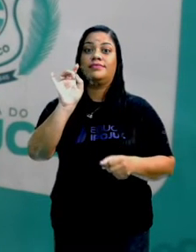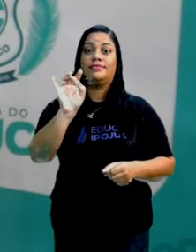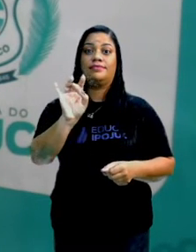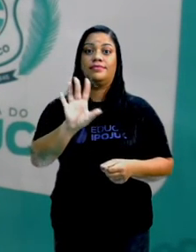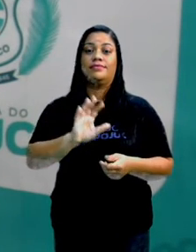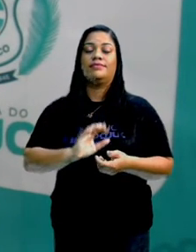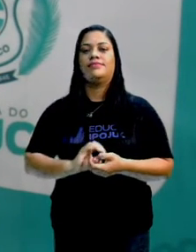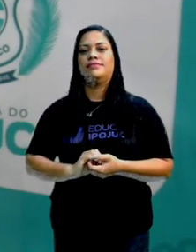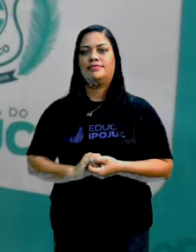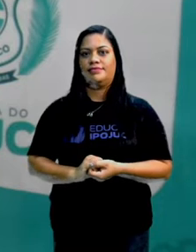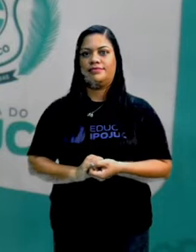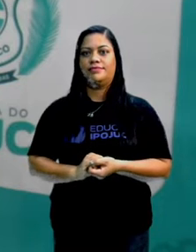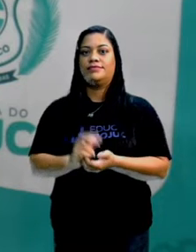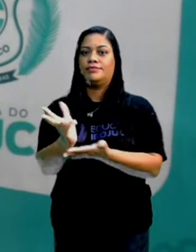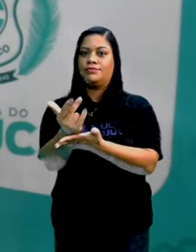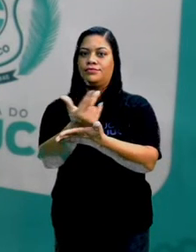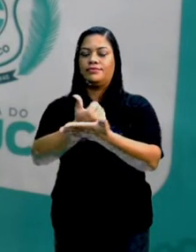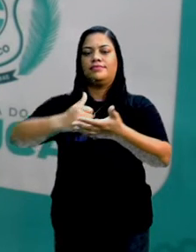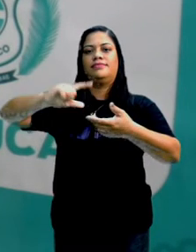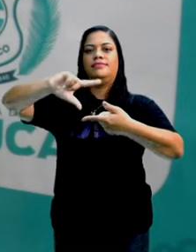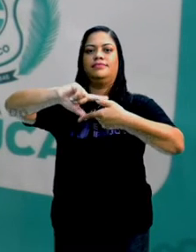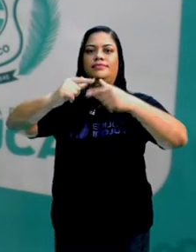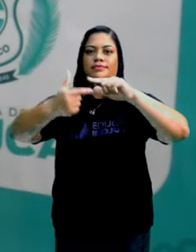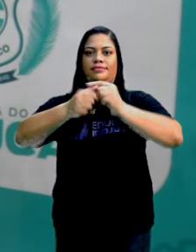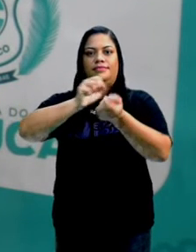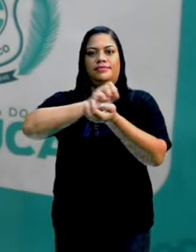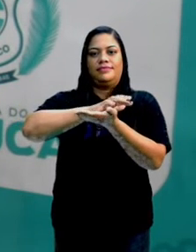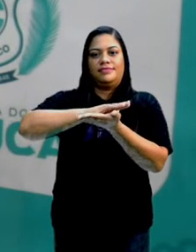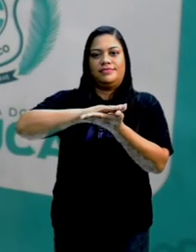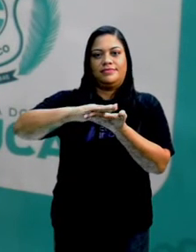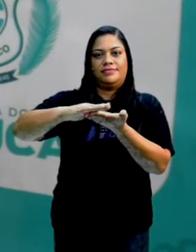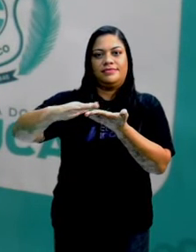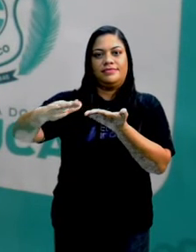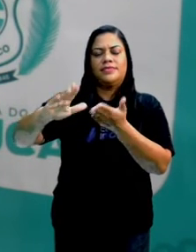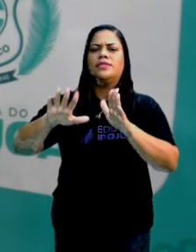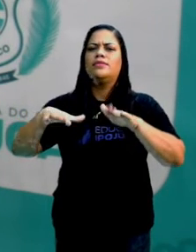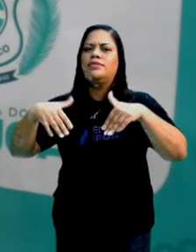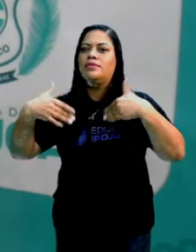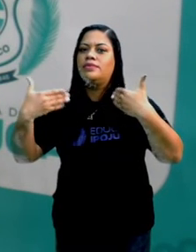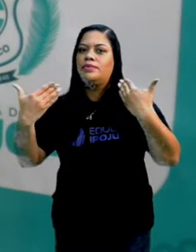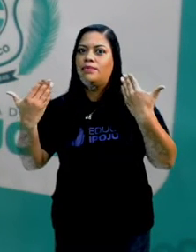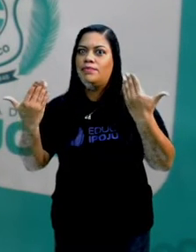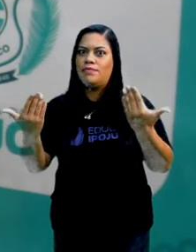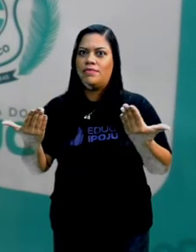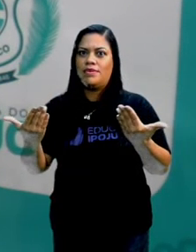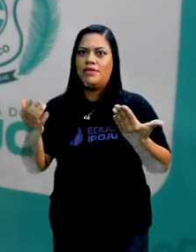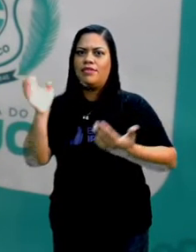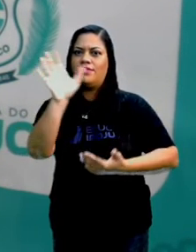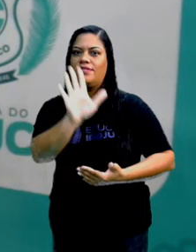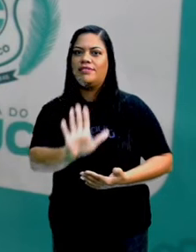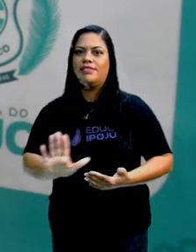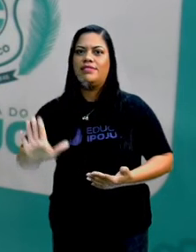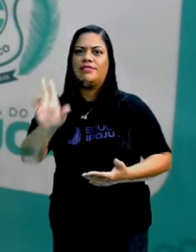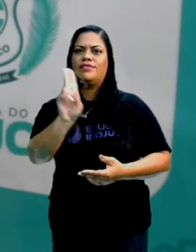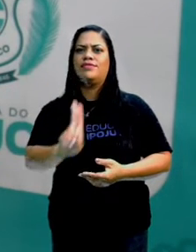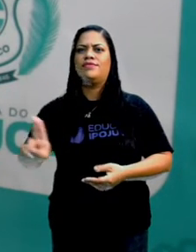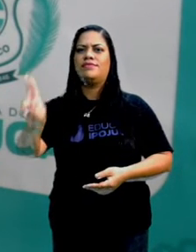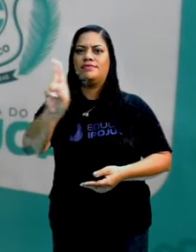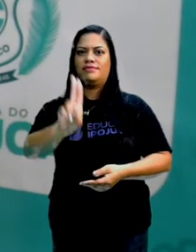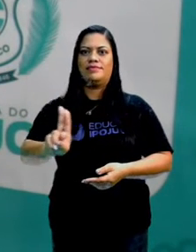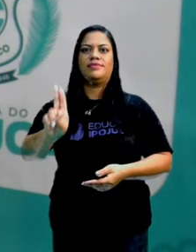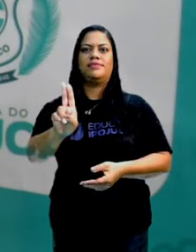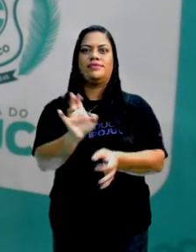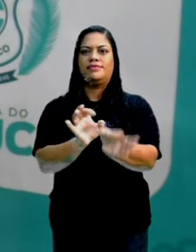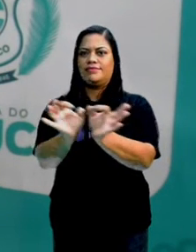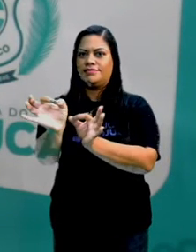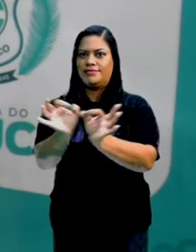com as formas geométricas planas. Quais as regiões planas foram usadas para